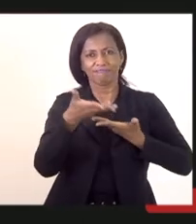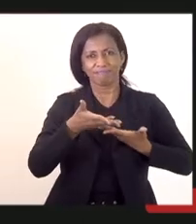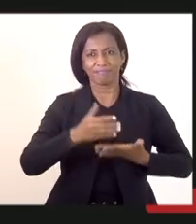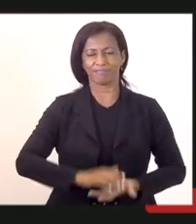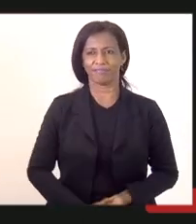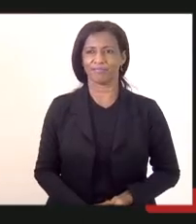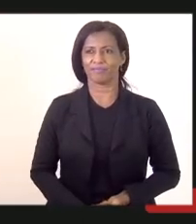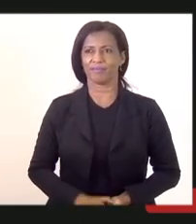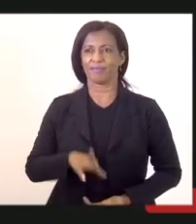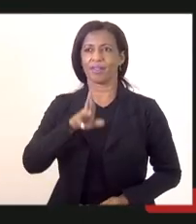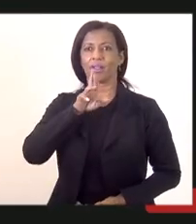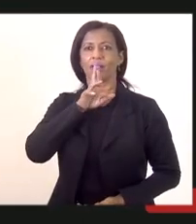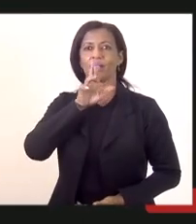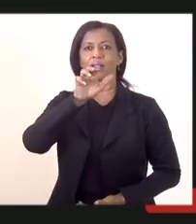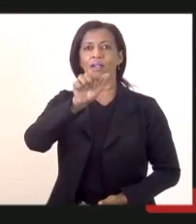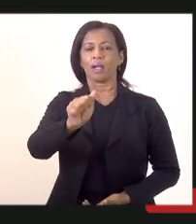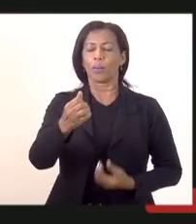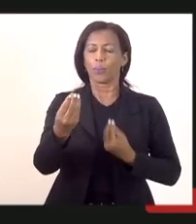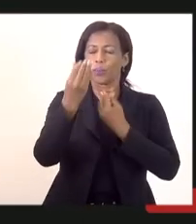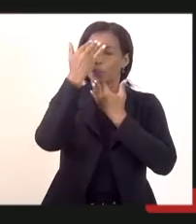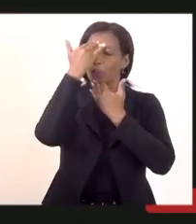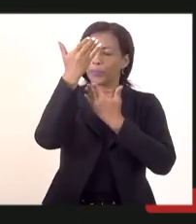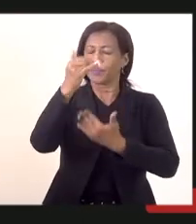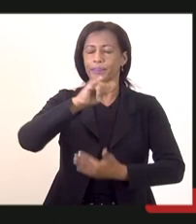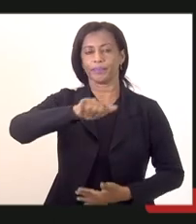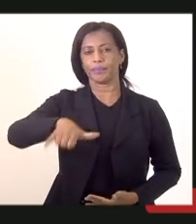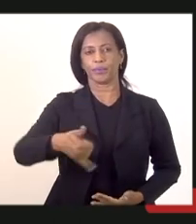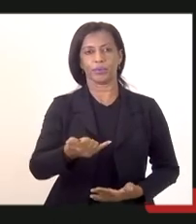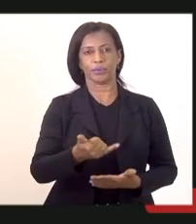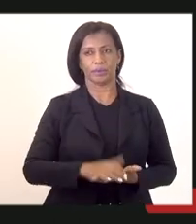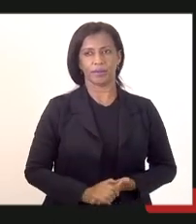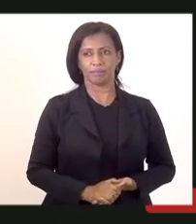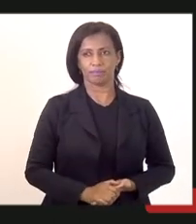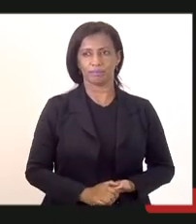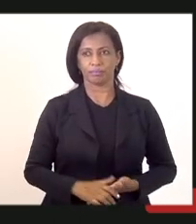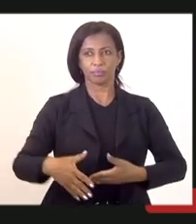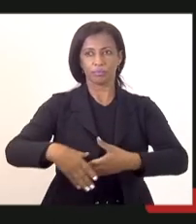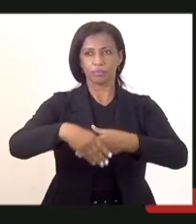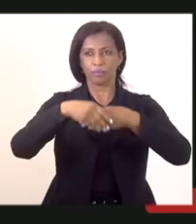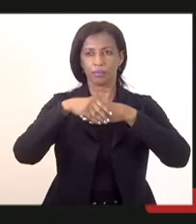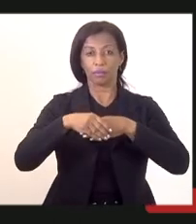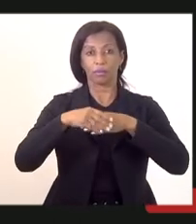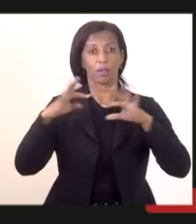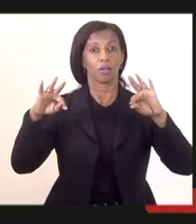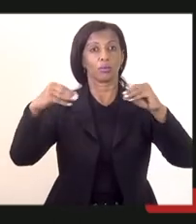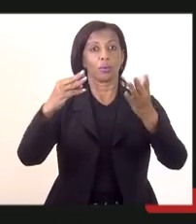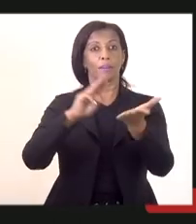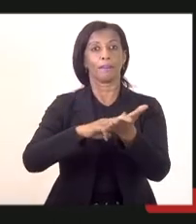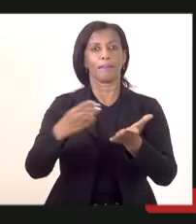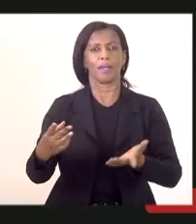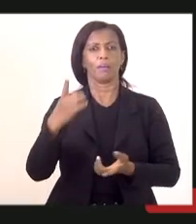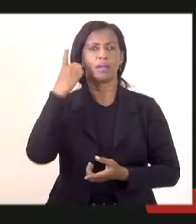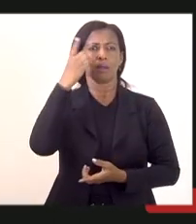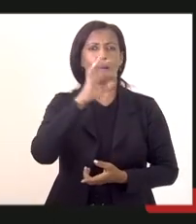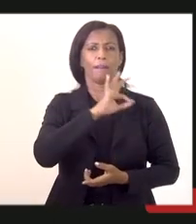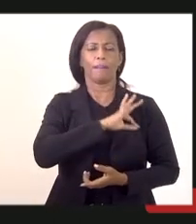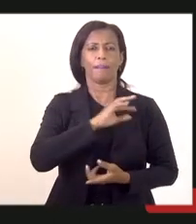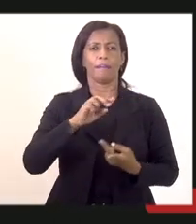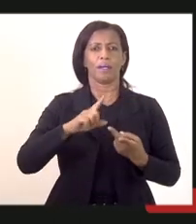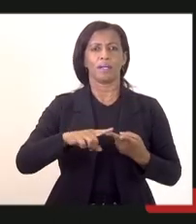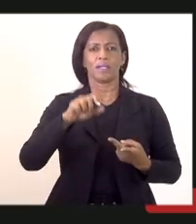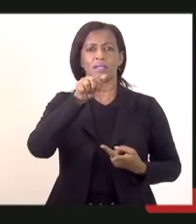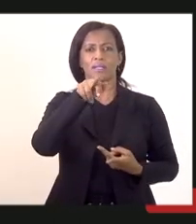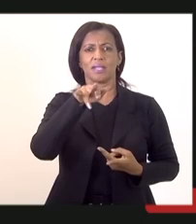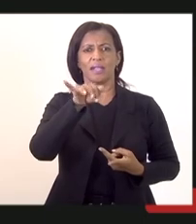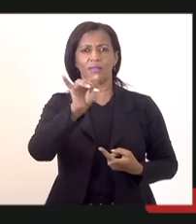Rodrigo Amorim, muito obrigado pela oportunidade, cumprimentar todos os membros da mesa, deputada Marta Rocha, deputado Serafim,